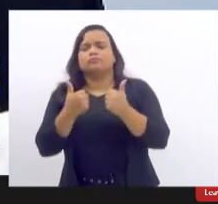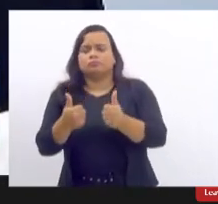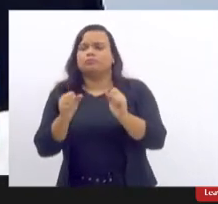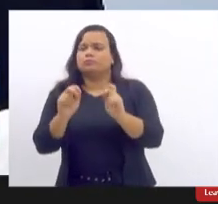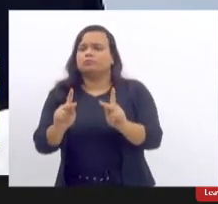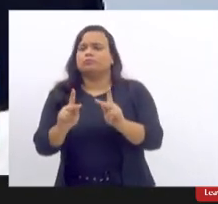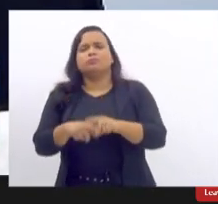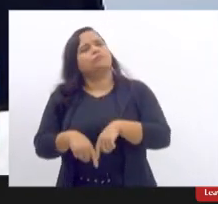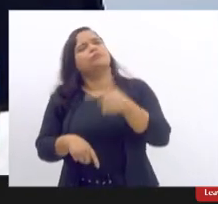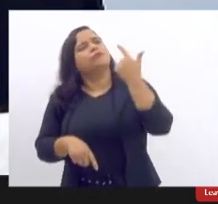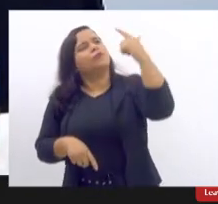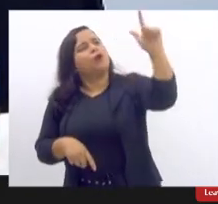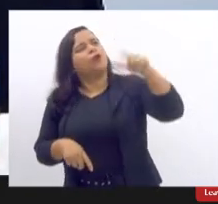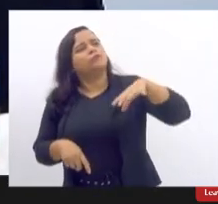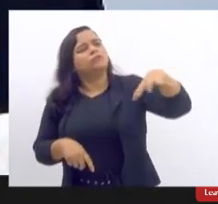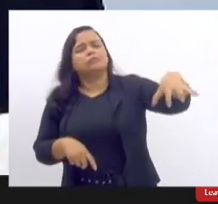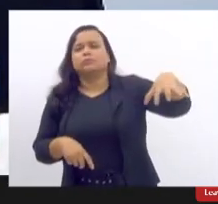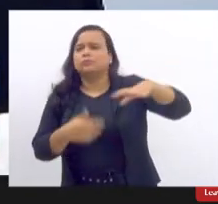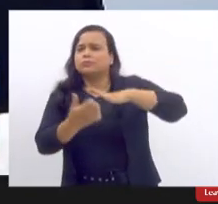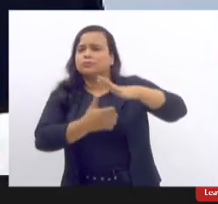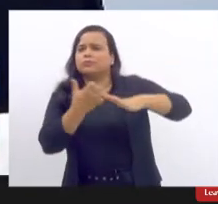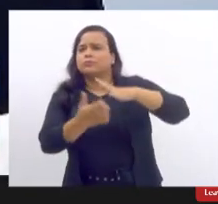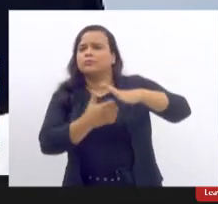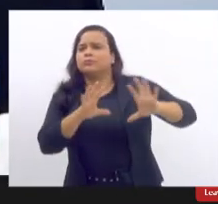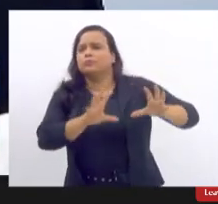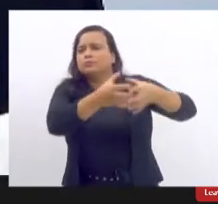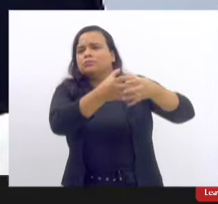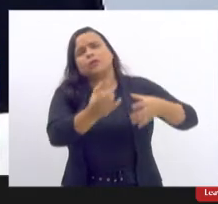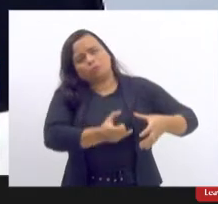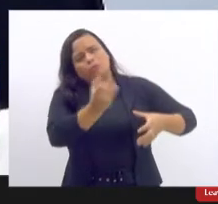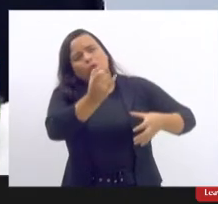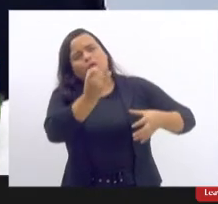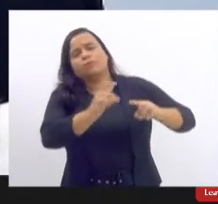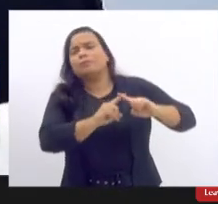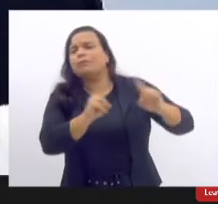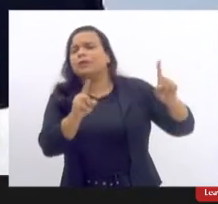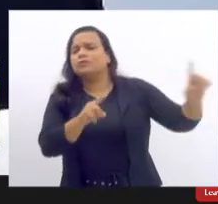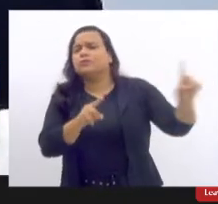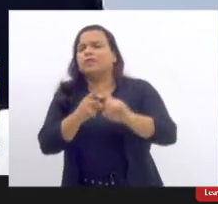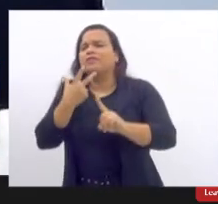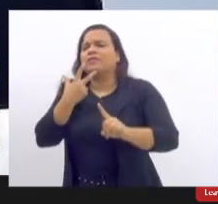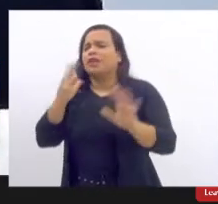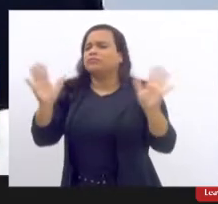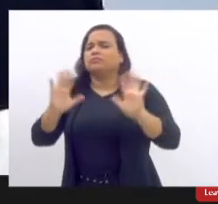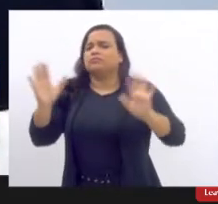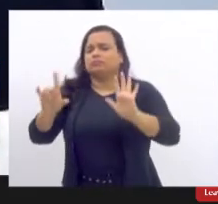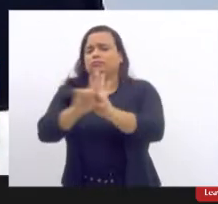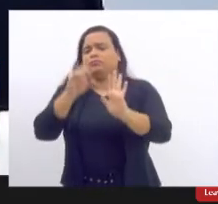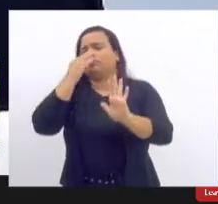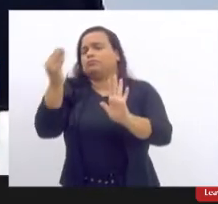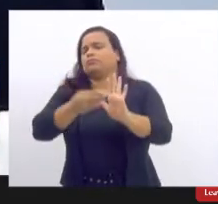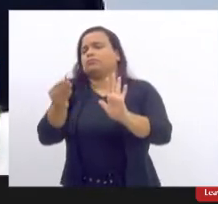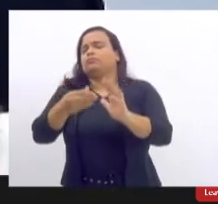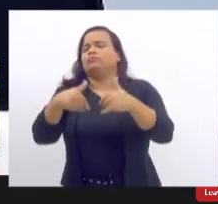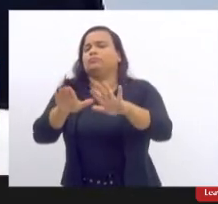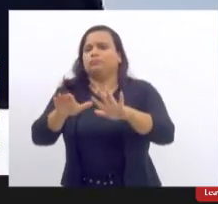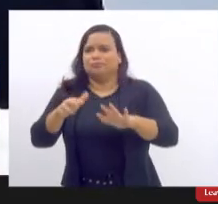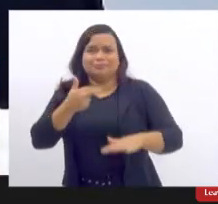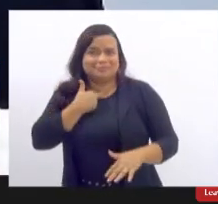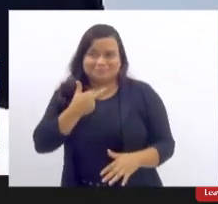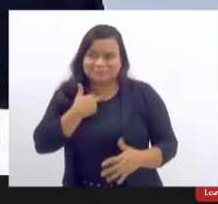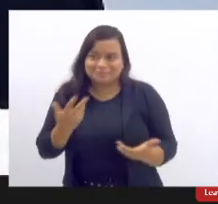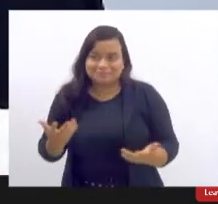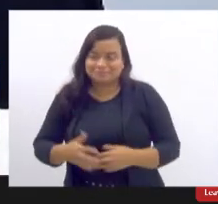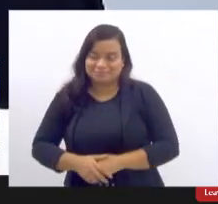corporativo por mais importante que seja e fala estão desobrigados de cumprir a lei é